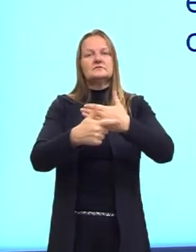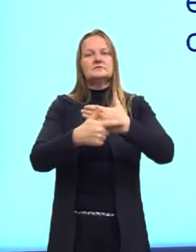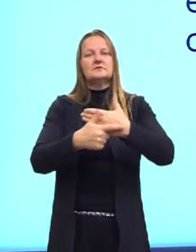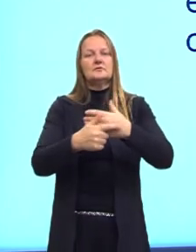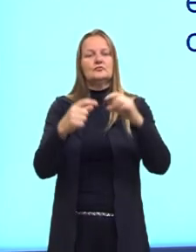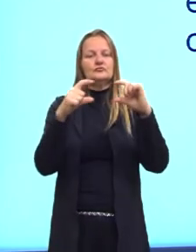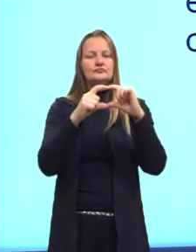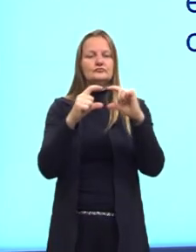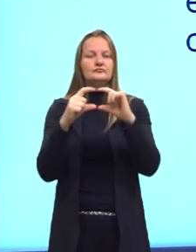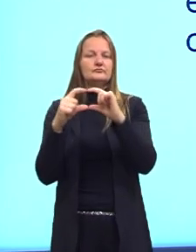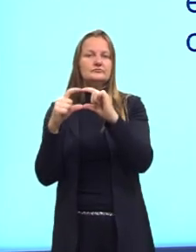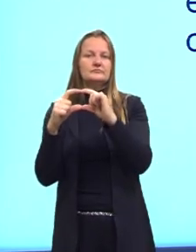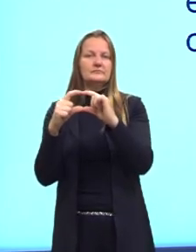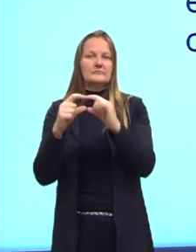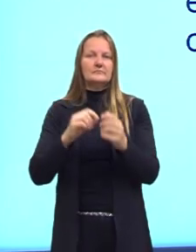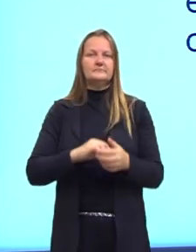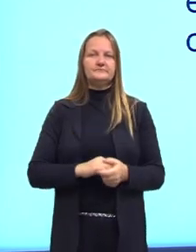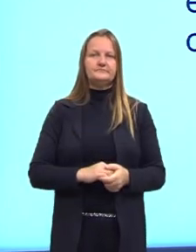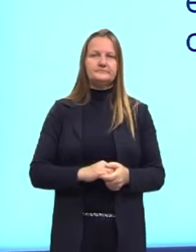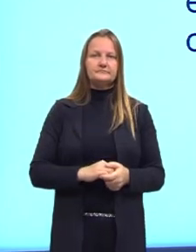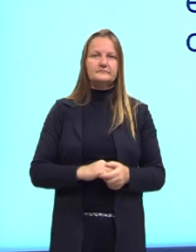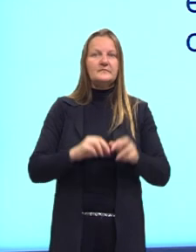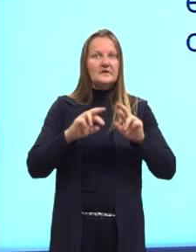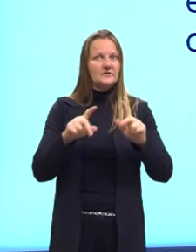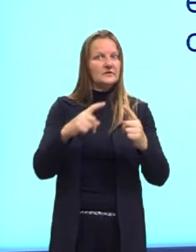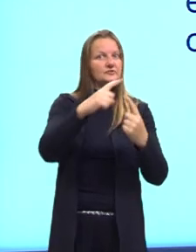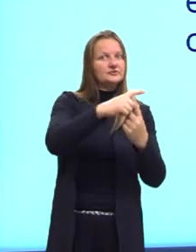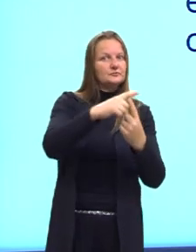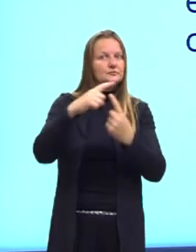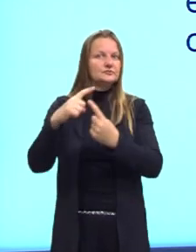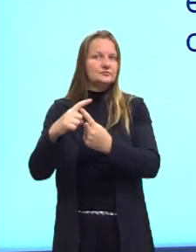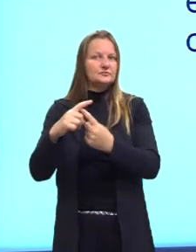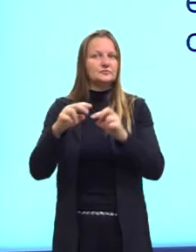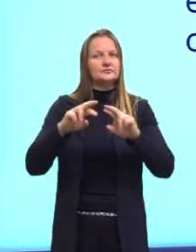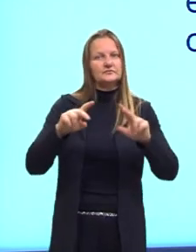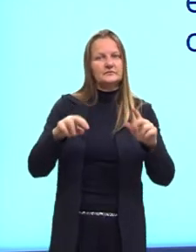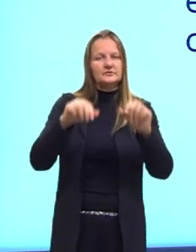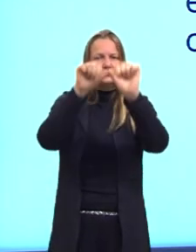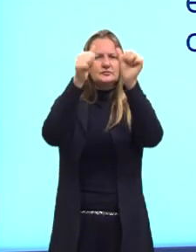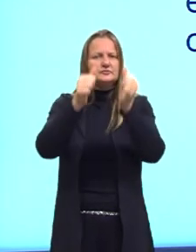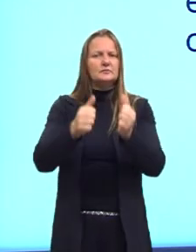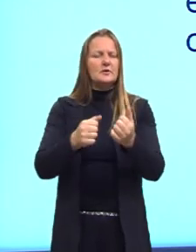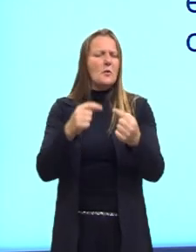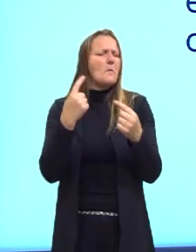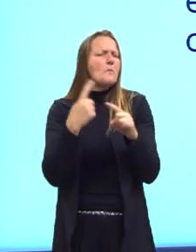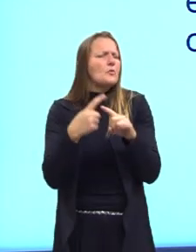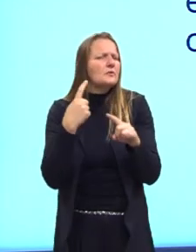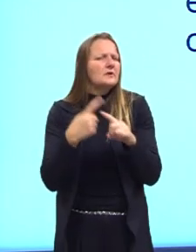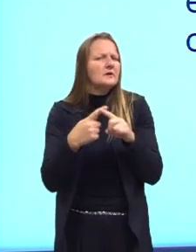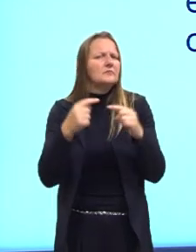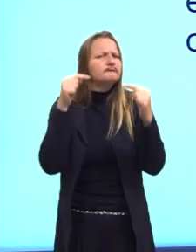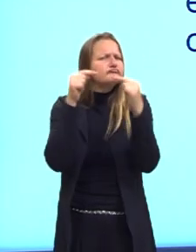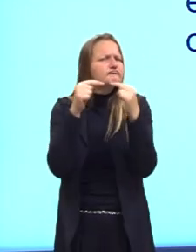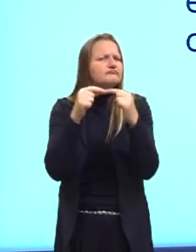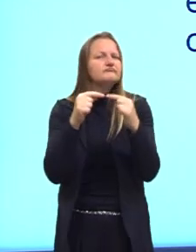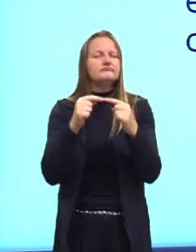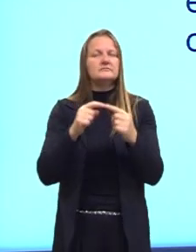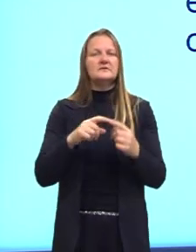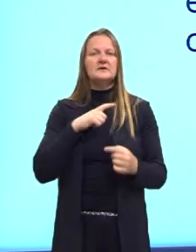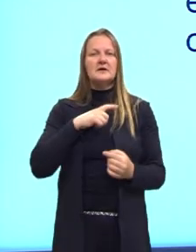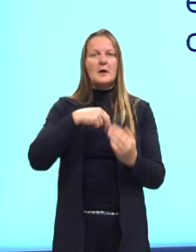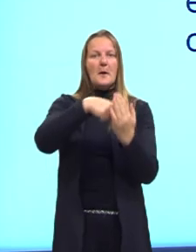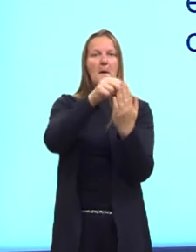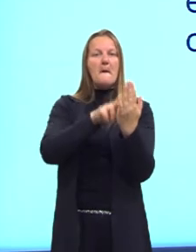uma tirinha. Então, entender o tipo de imagem, qual é o propósito dela. Você já viu que uma